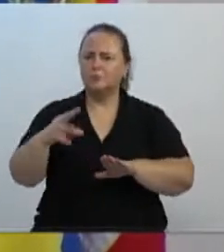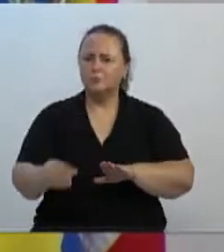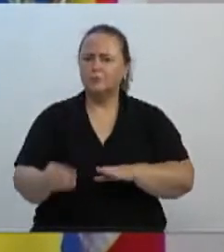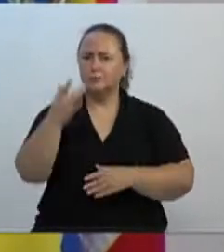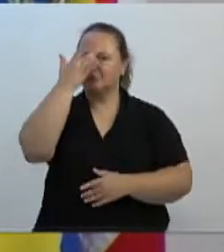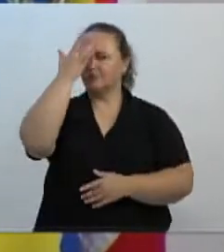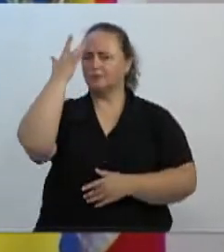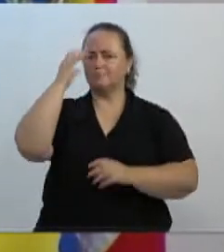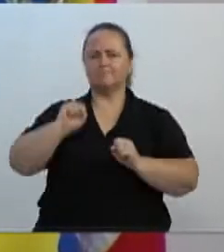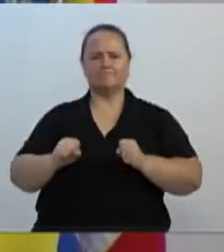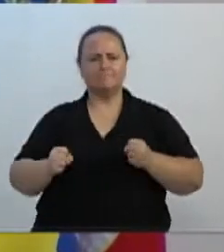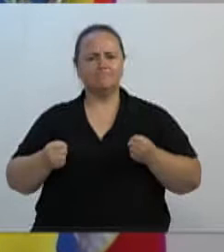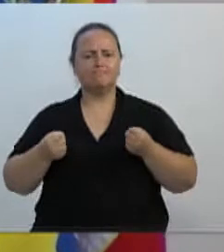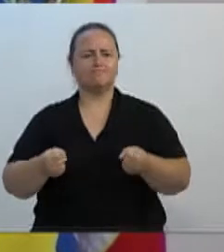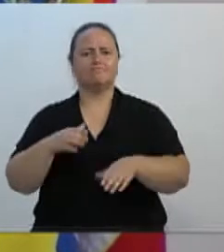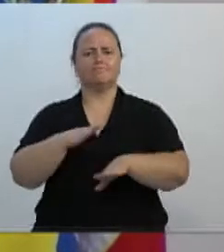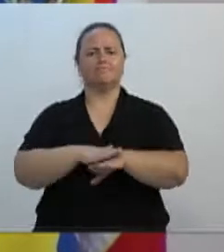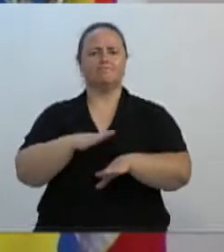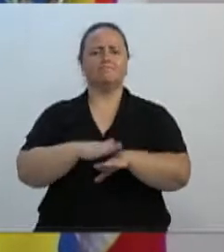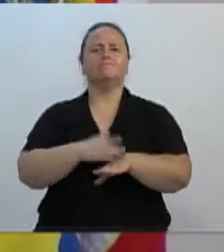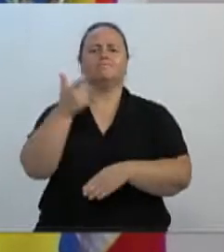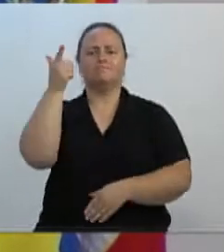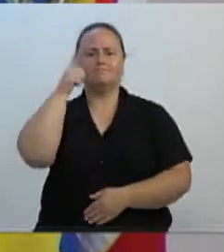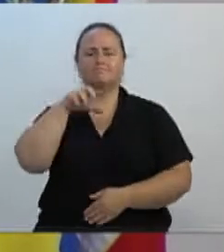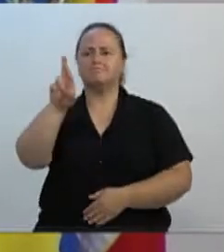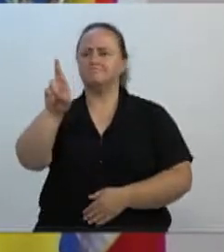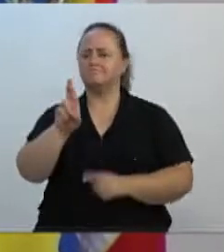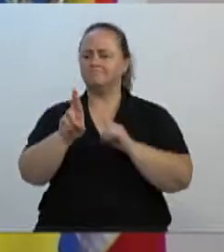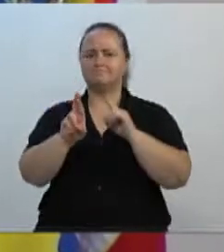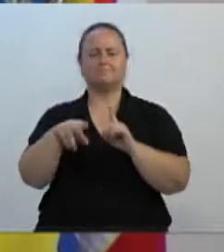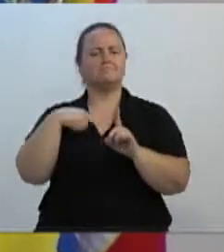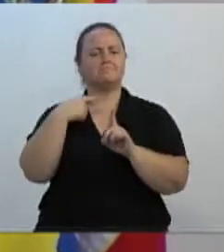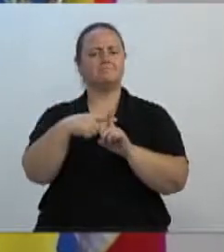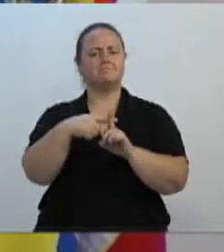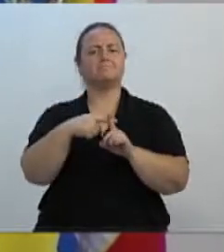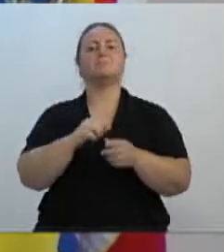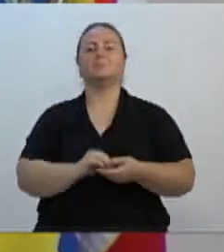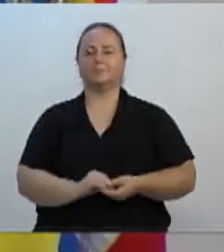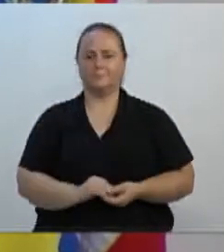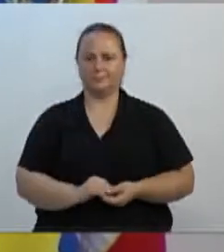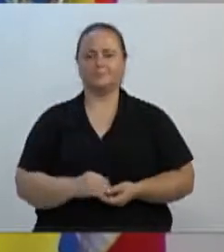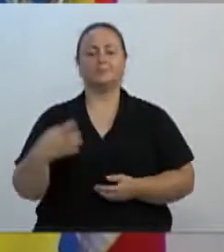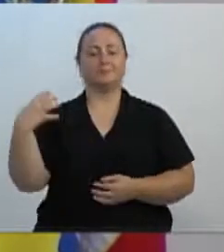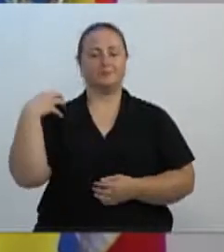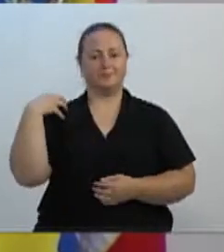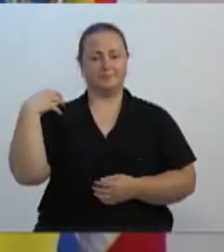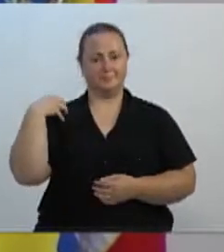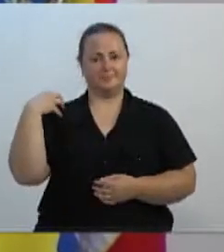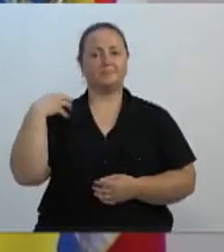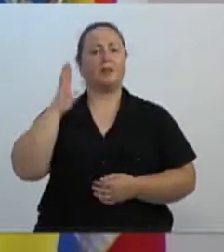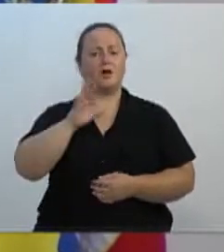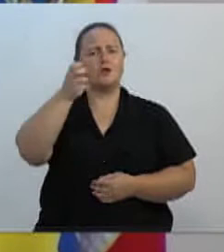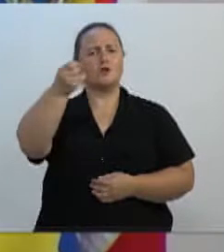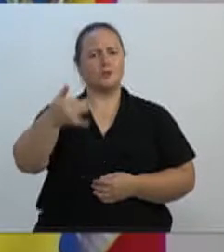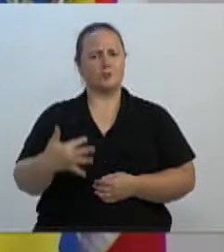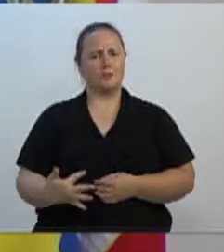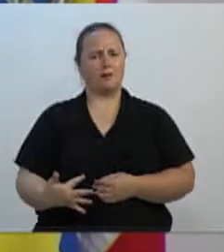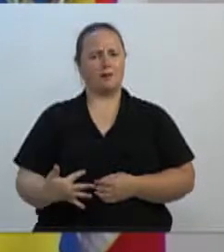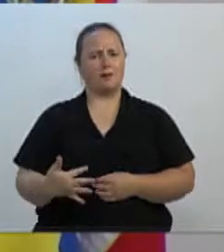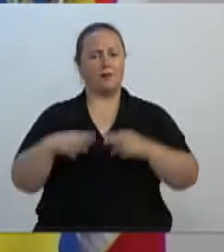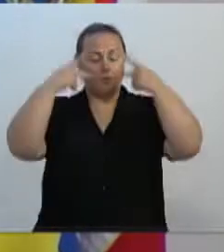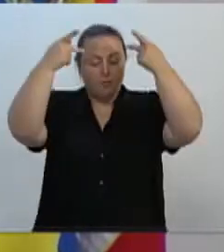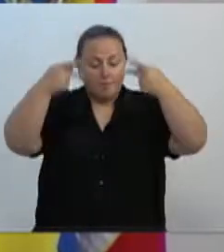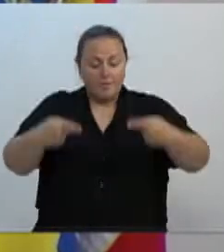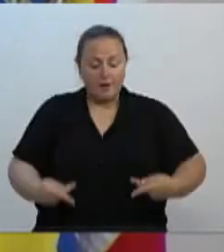empenhos têm dado resultado. Como já disse Aristóteles, o homem precisa viver em sociedade,